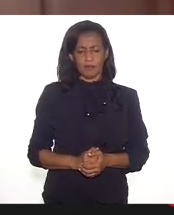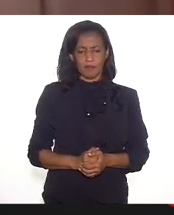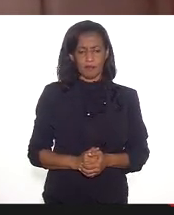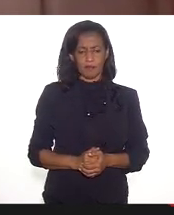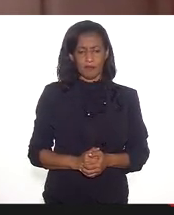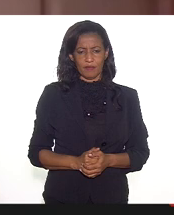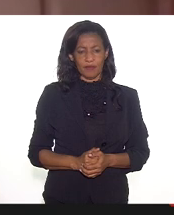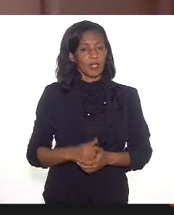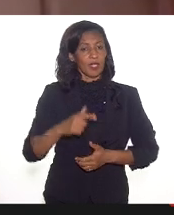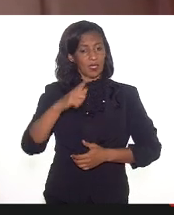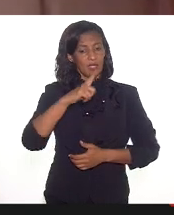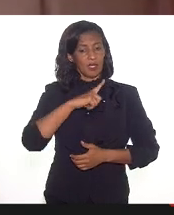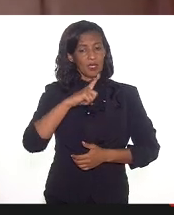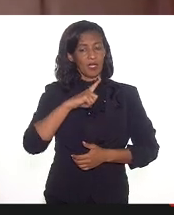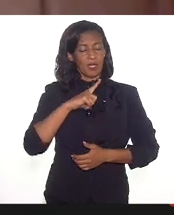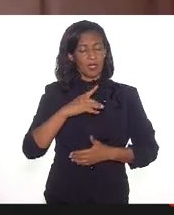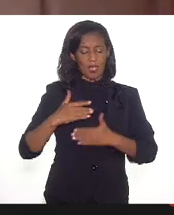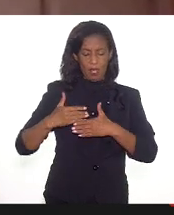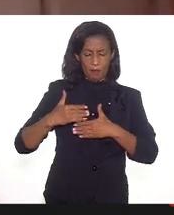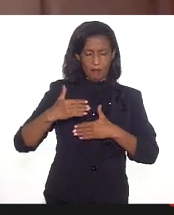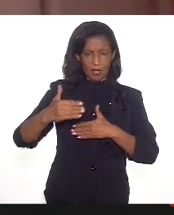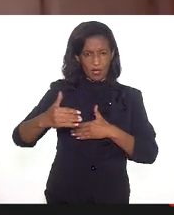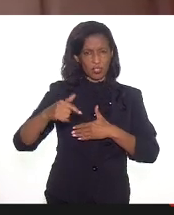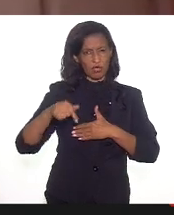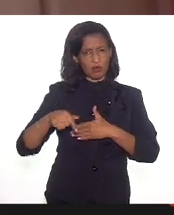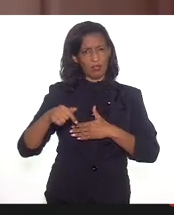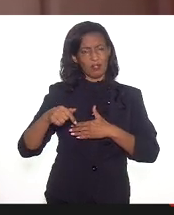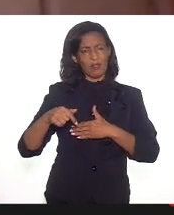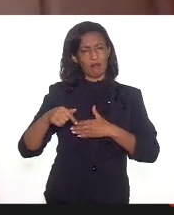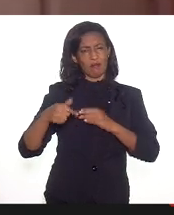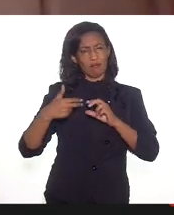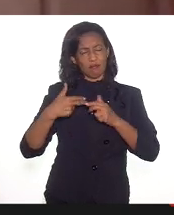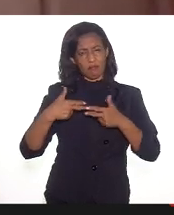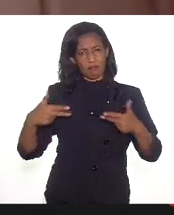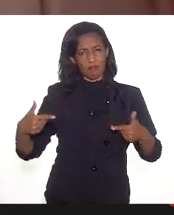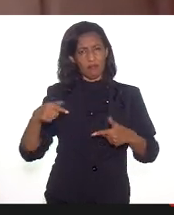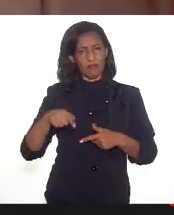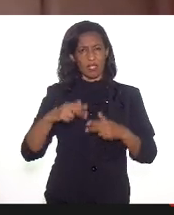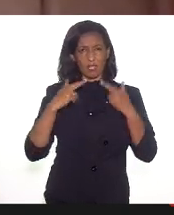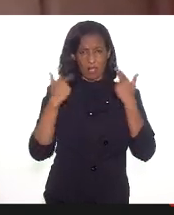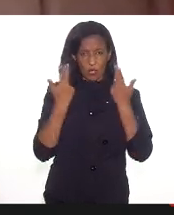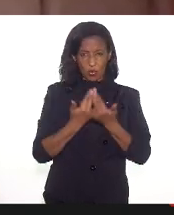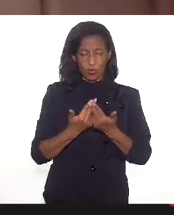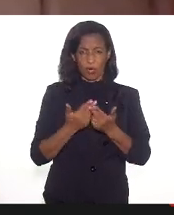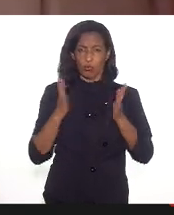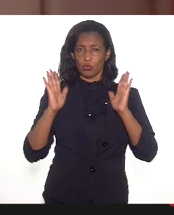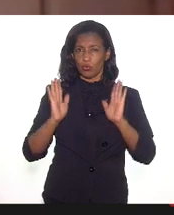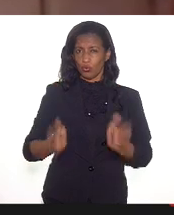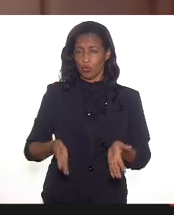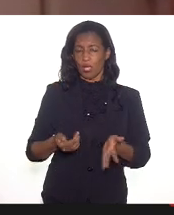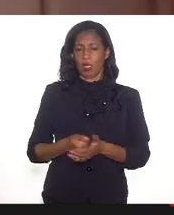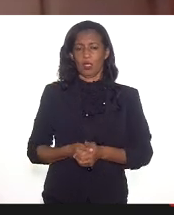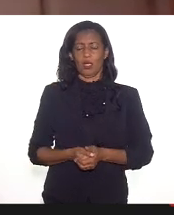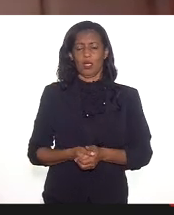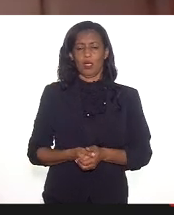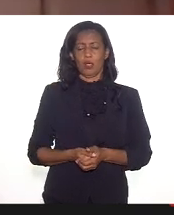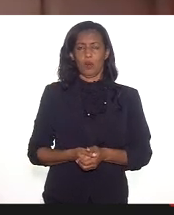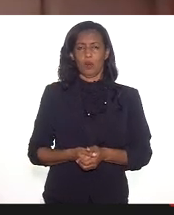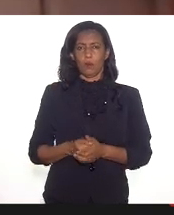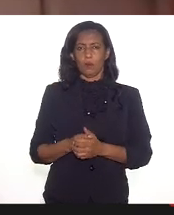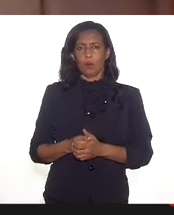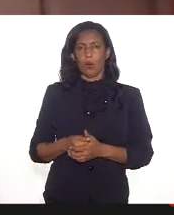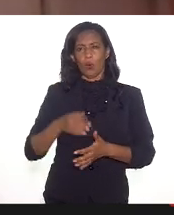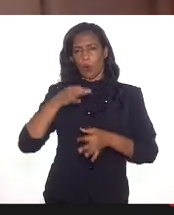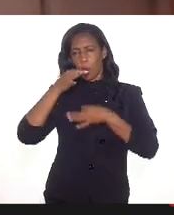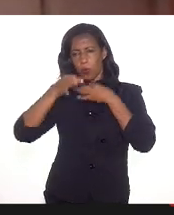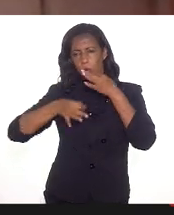que tenha, a partir dessa caracterização feita nessa audiência, já o mote para um